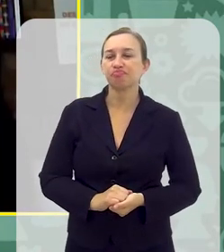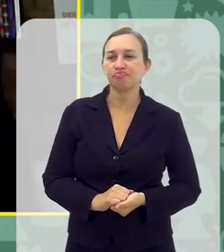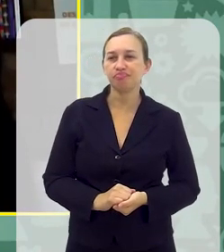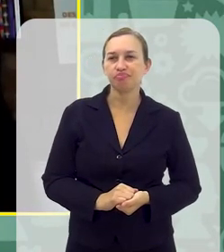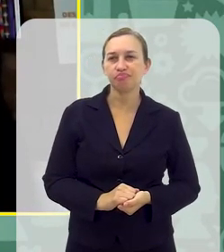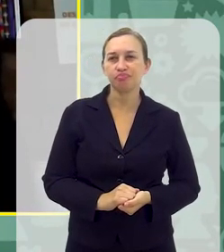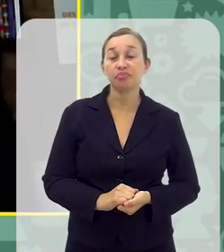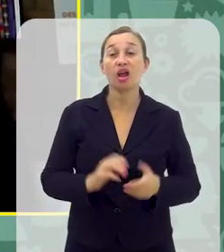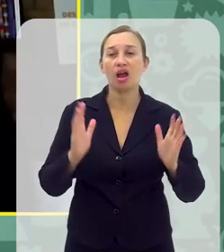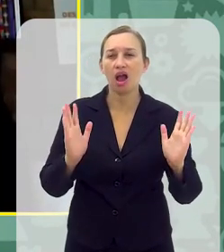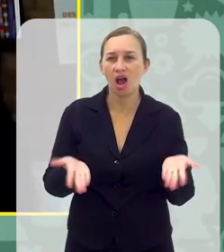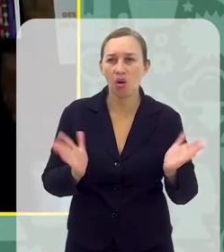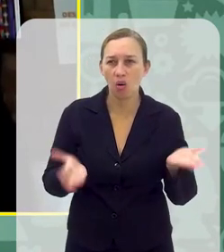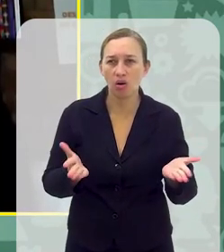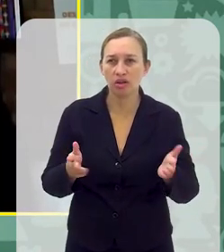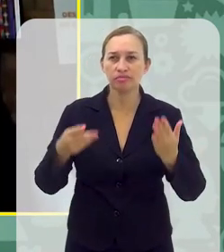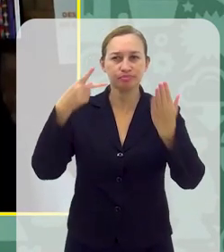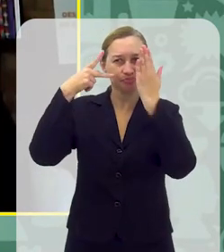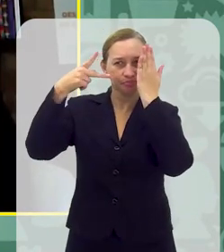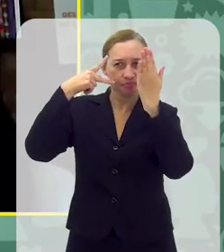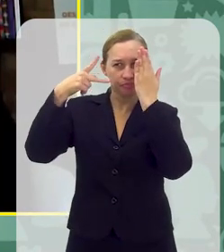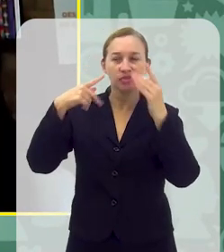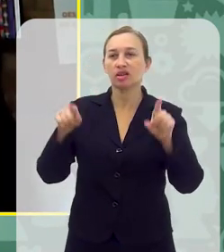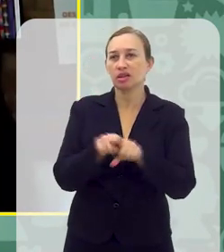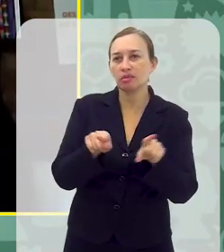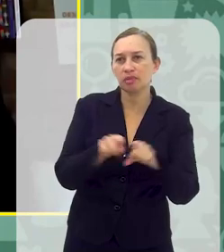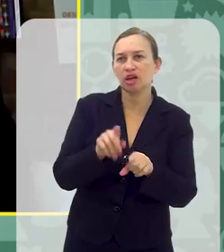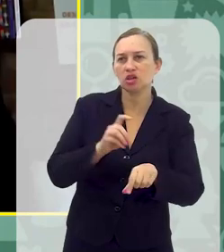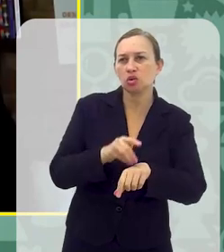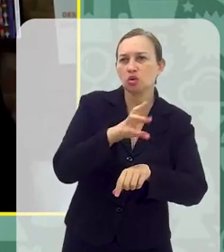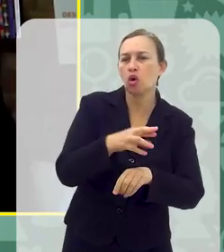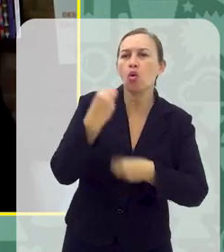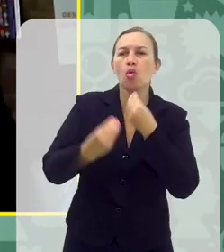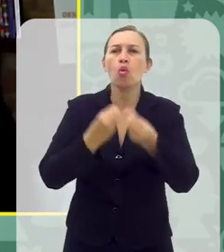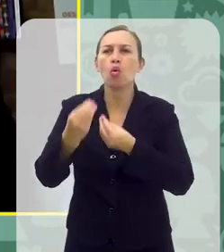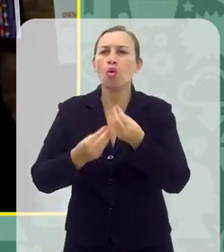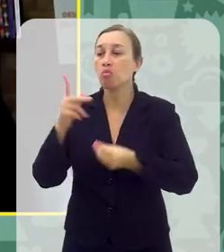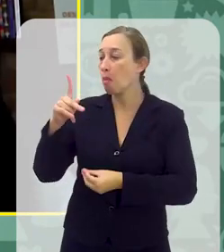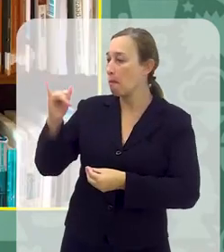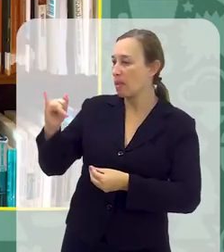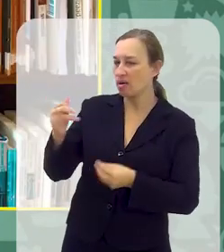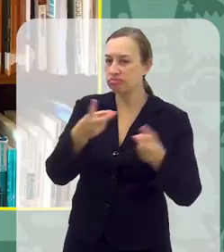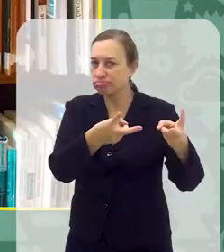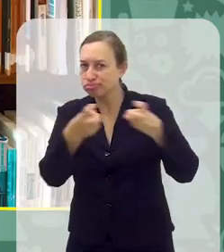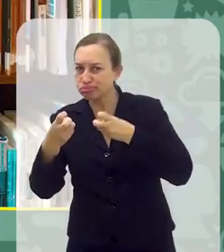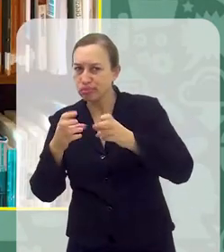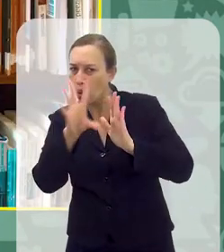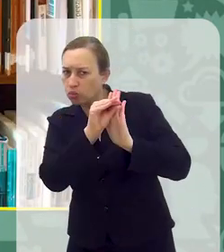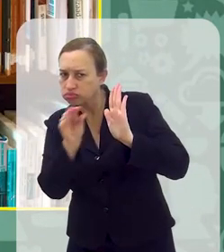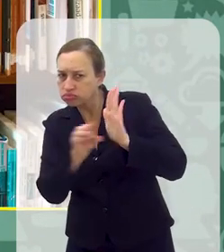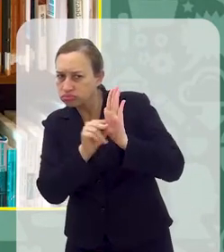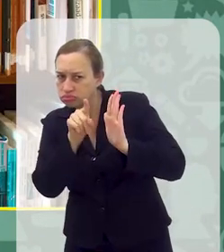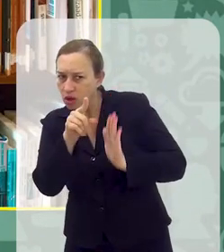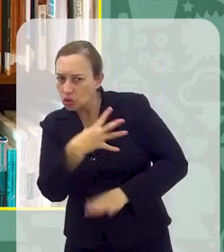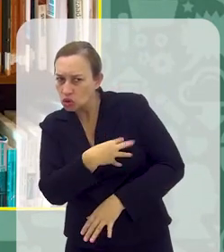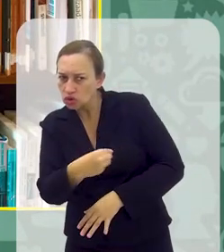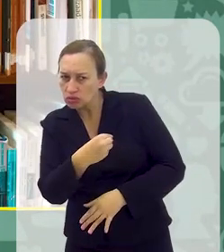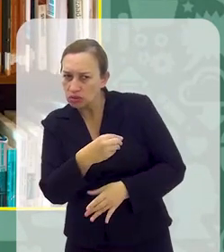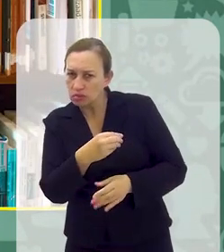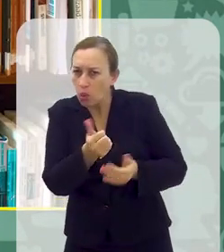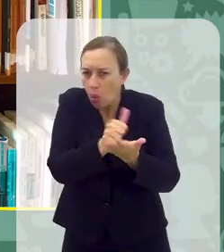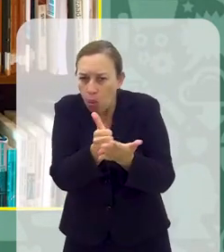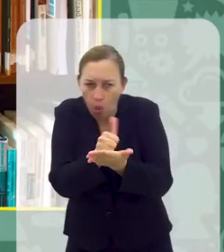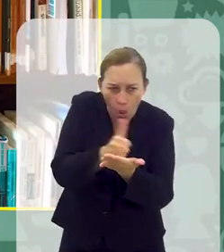redes sociais Agora, enquanto psiquiatra também, doutora Quando os pais perceberem que aquele conteúdo ali Que os filhos